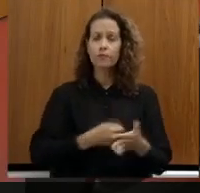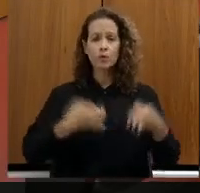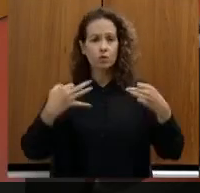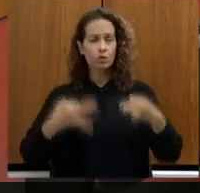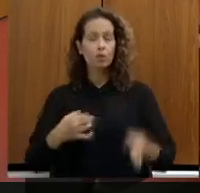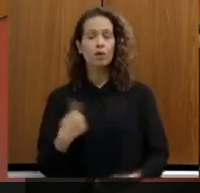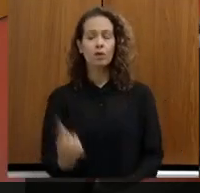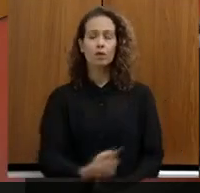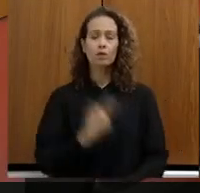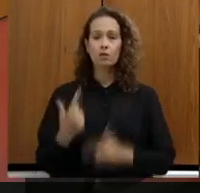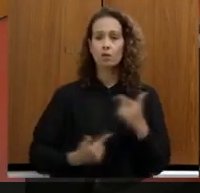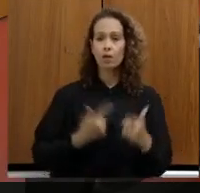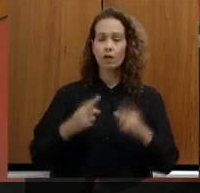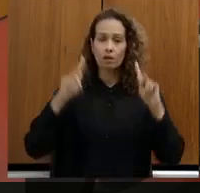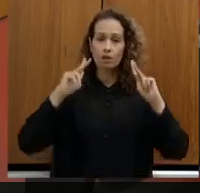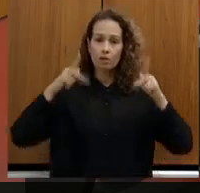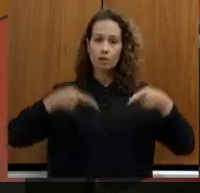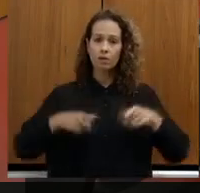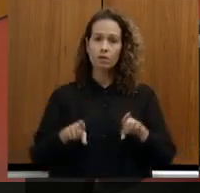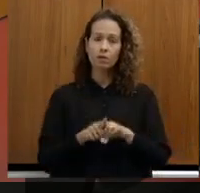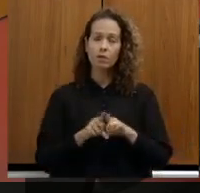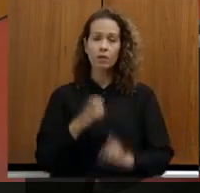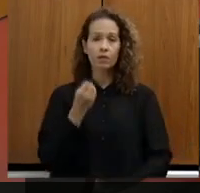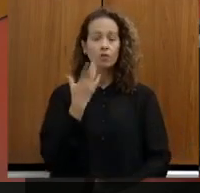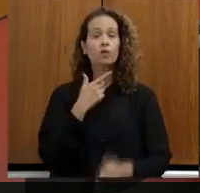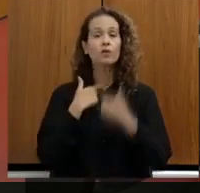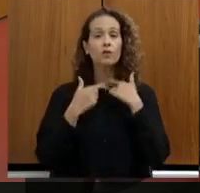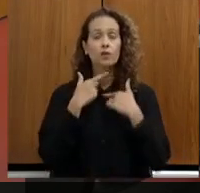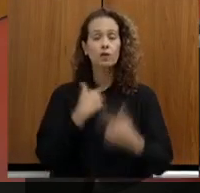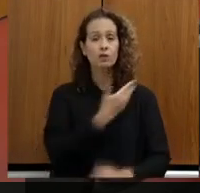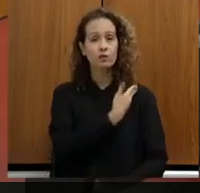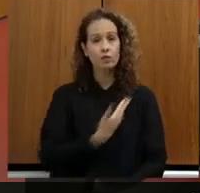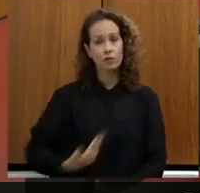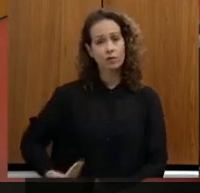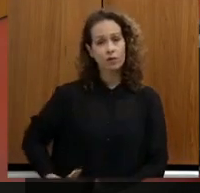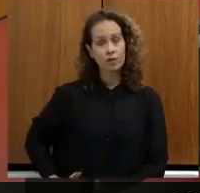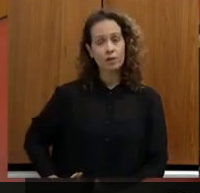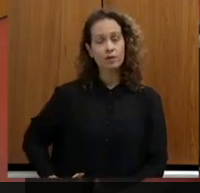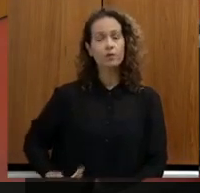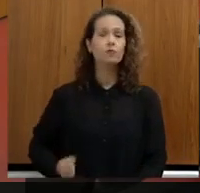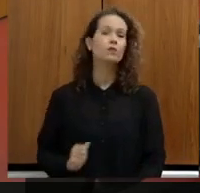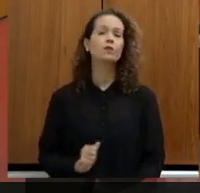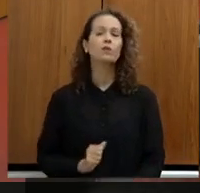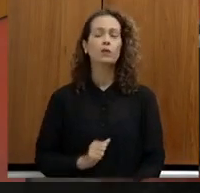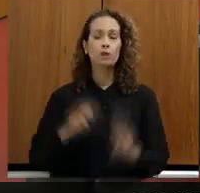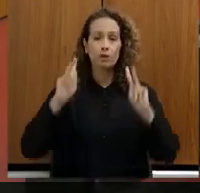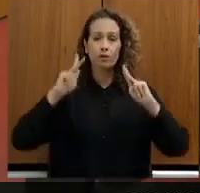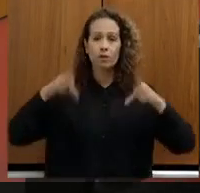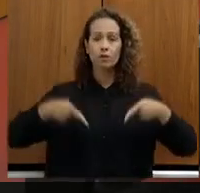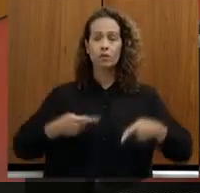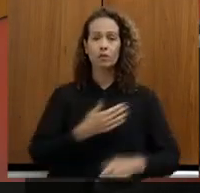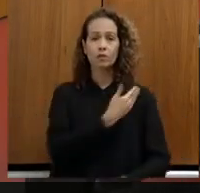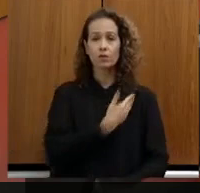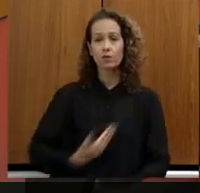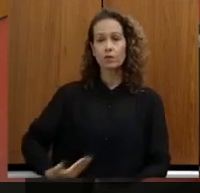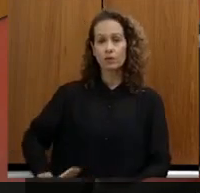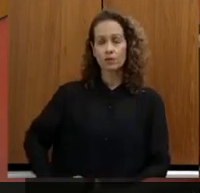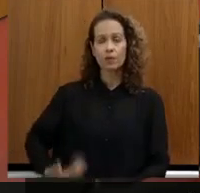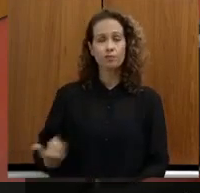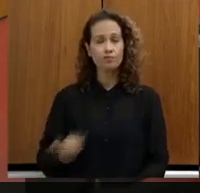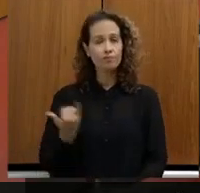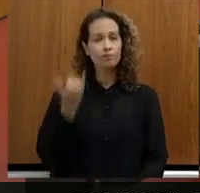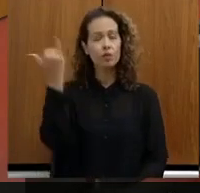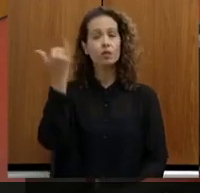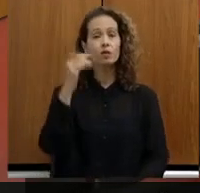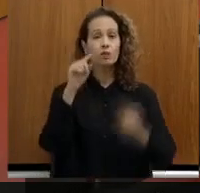temos trabalhado, temos reconhecido a boa vontade do governo e o reconhecimento do governo da importância desses